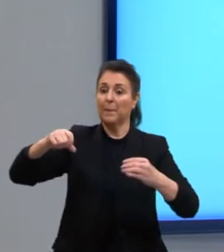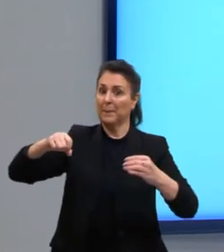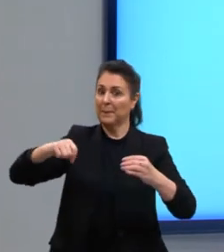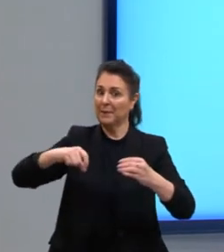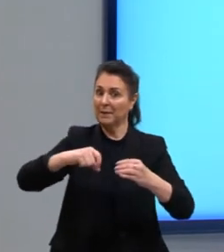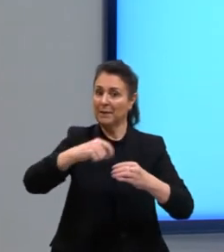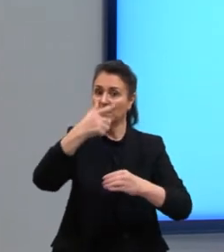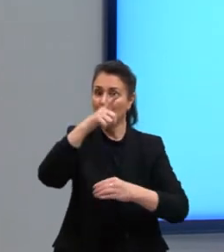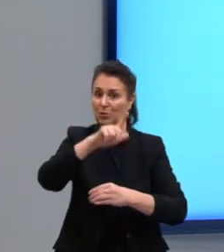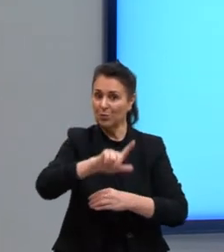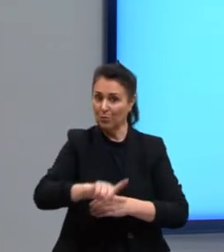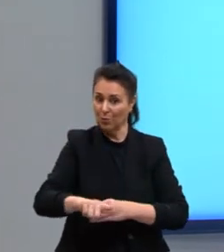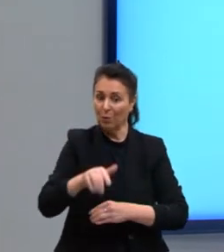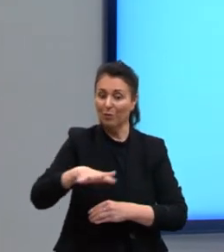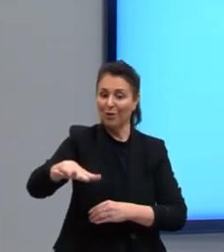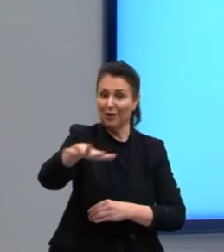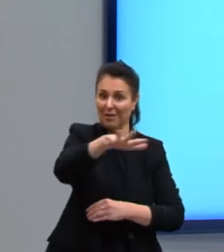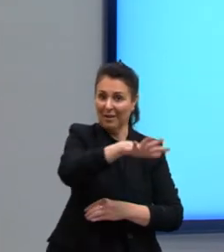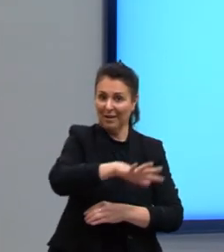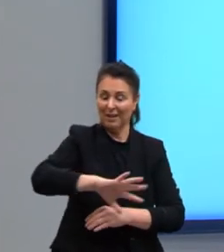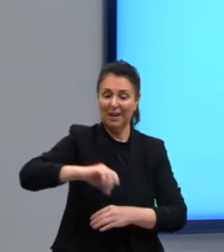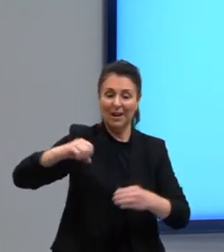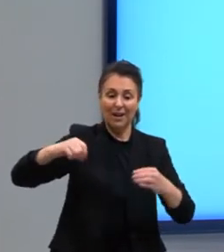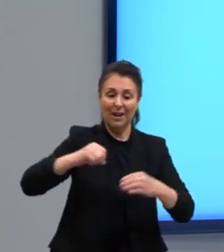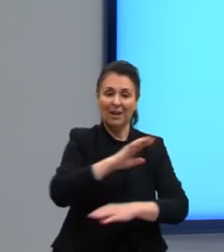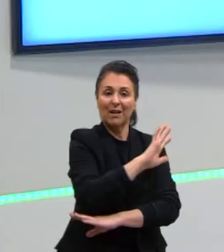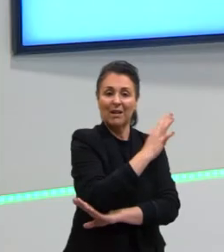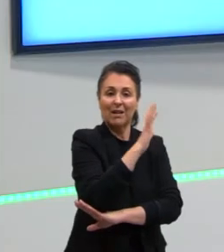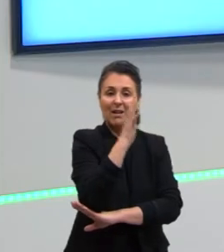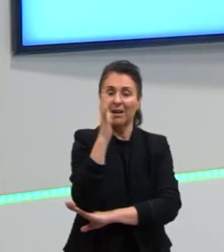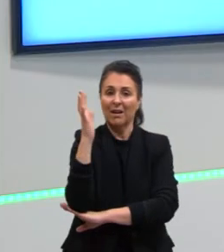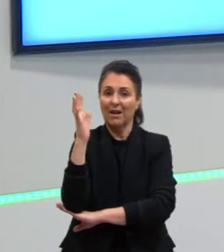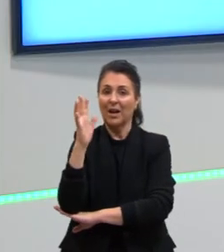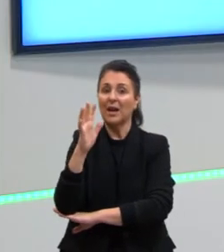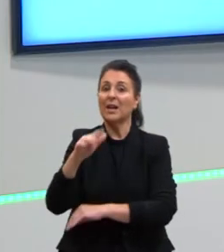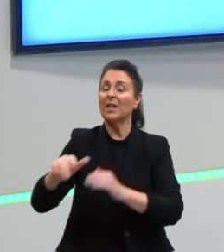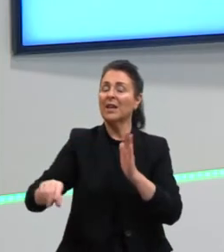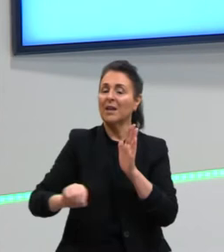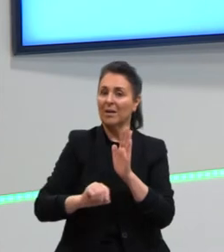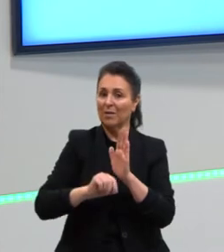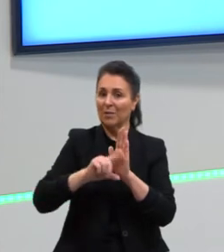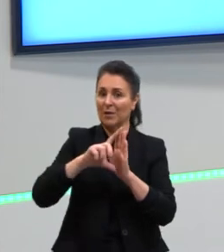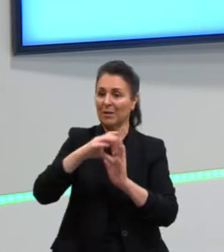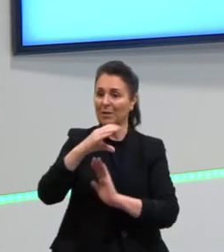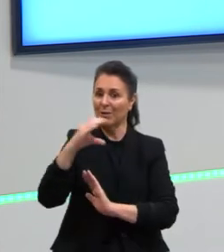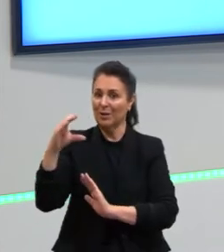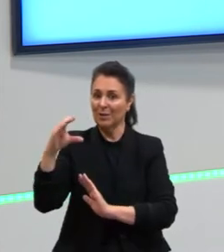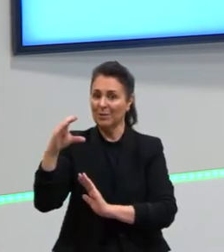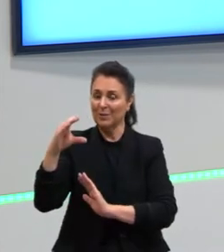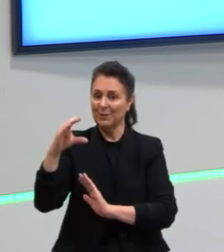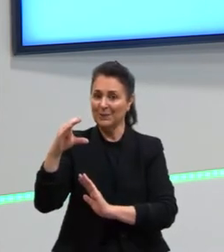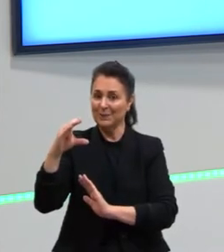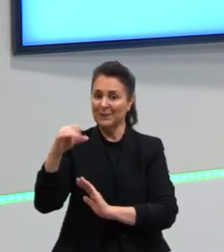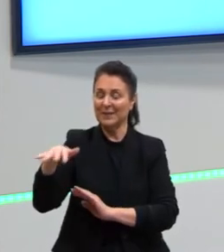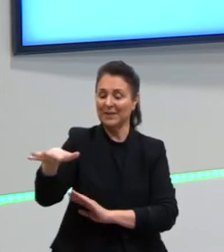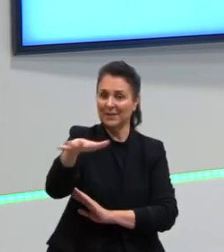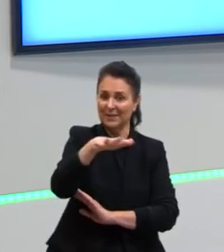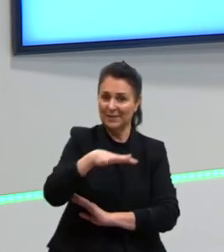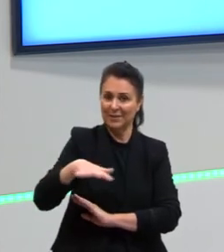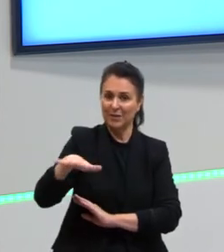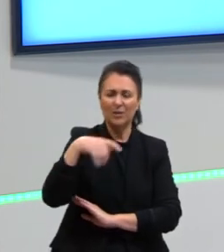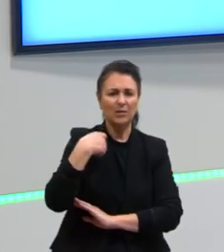essas áreas, vai, então, aumentar o sequestro de carbono do ambiente. Certo? Então, aqui não precisa